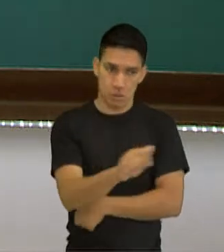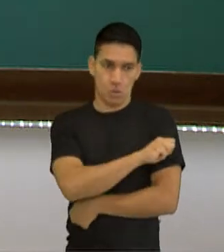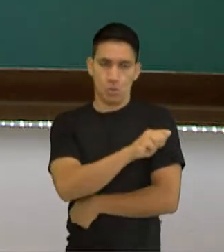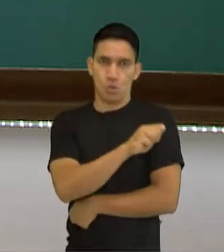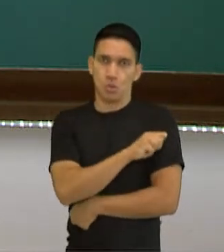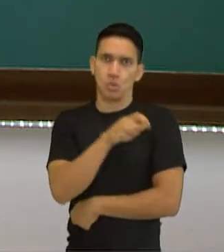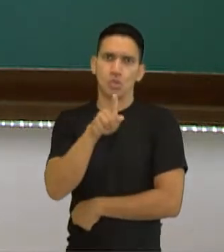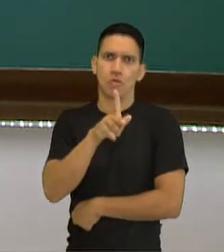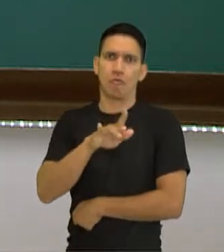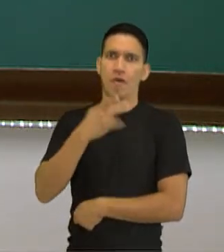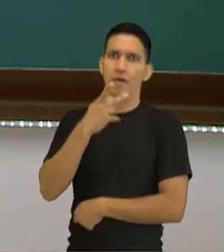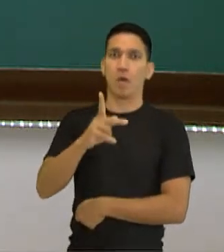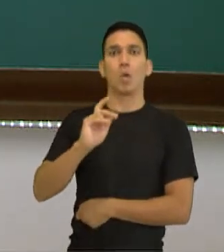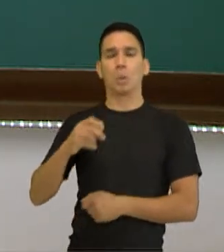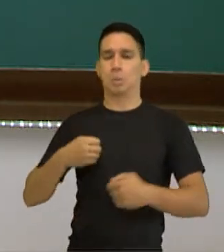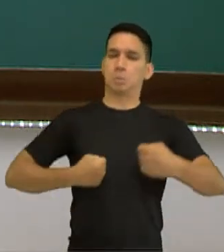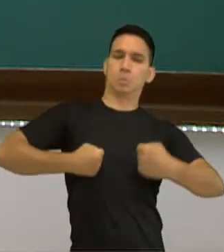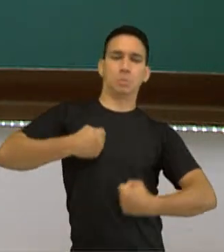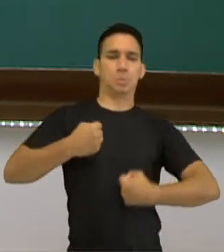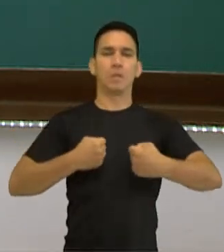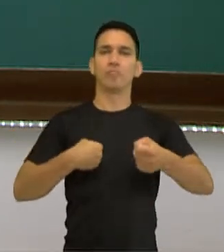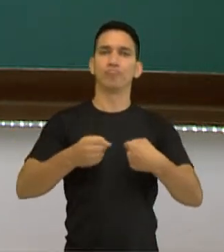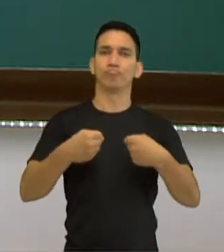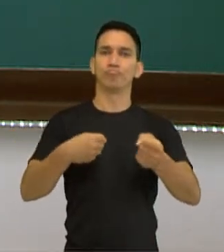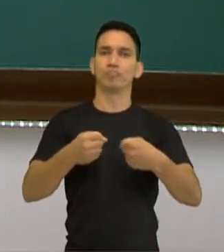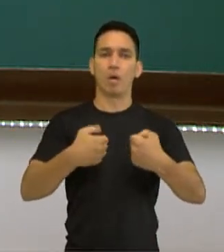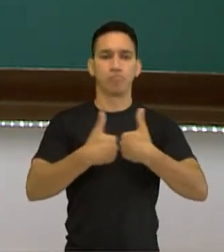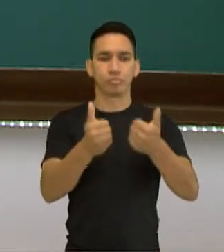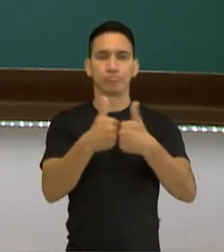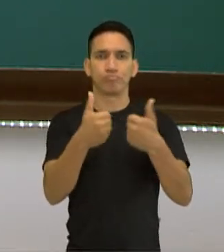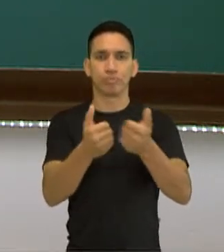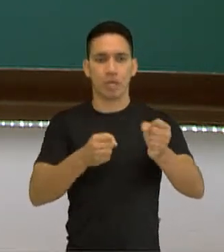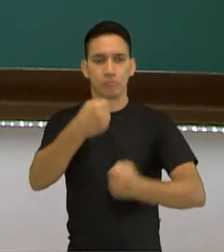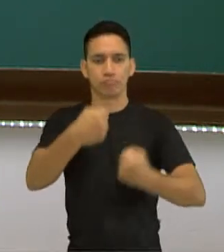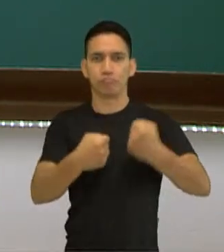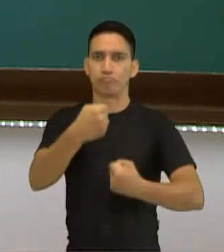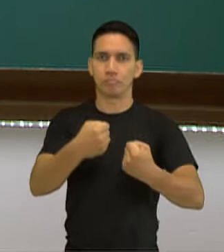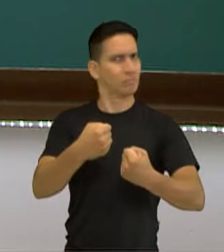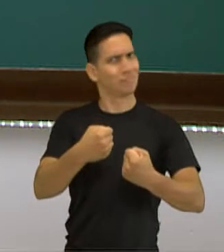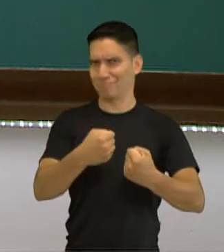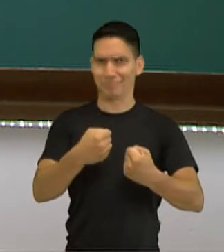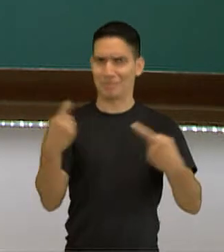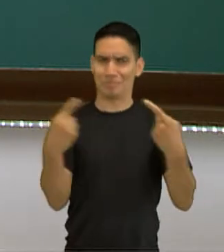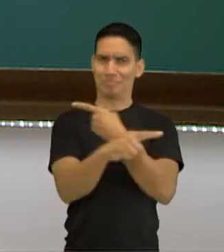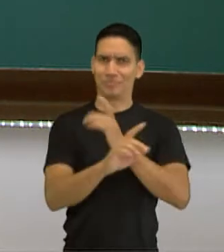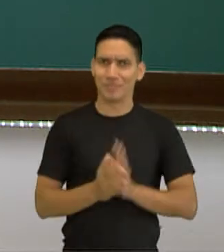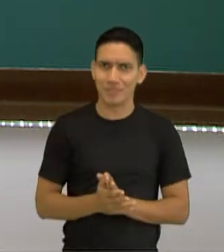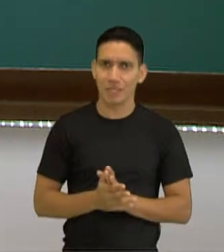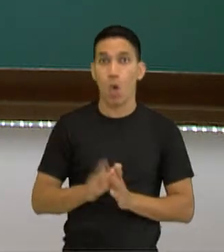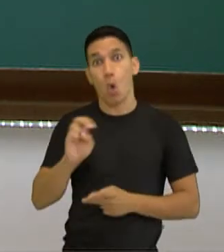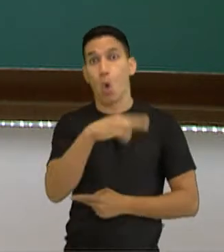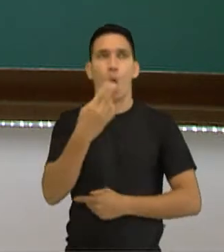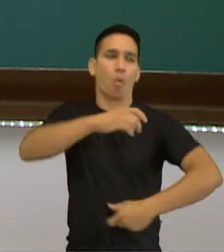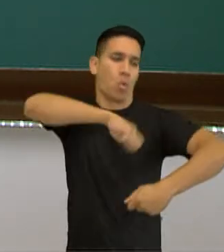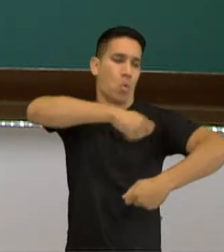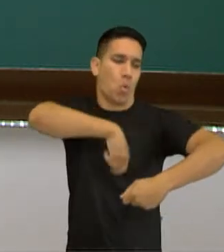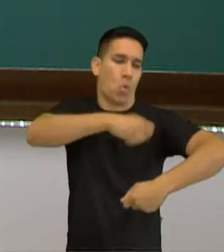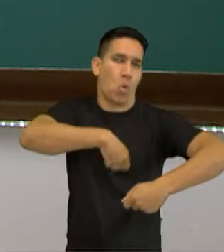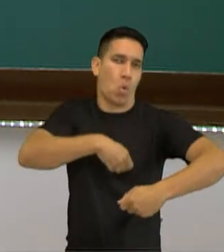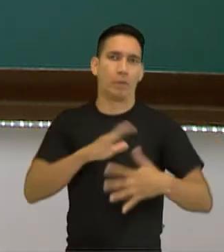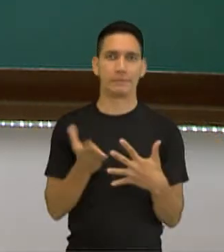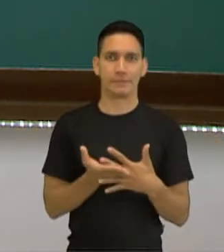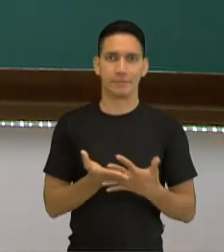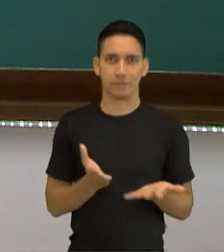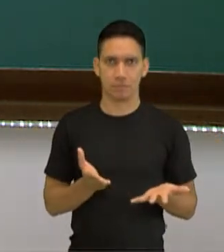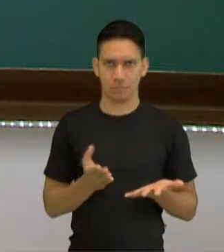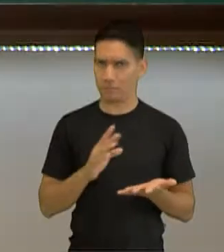que vai dirigir o ônibus escolar. Não é você enquanto estudante que vai cozinhar a merenda para o intervalo.